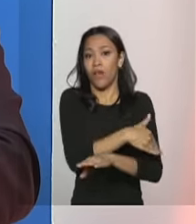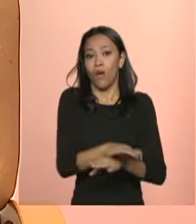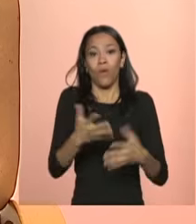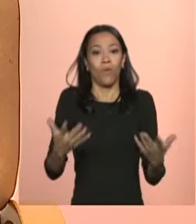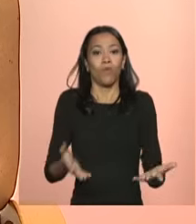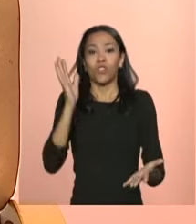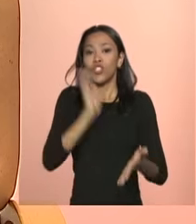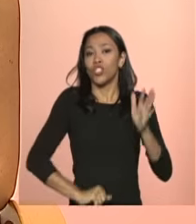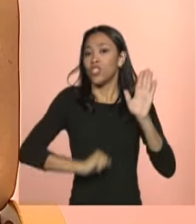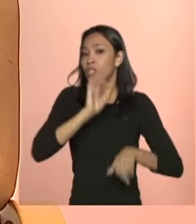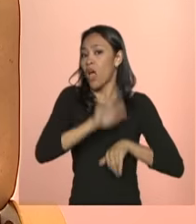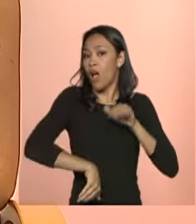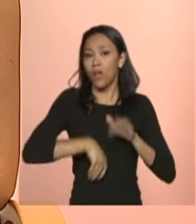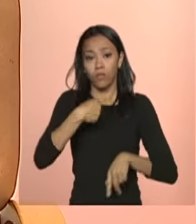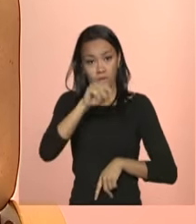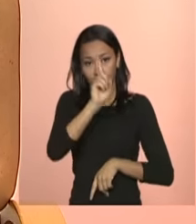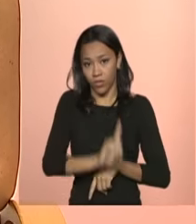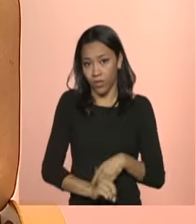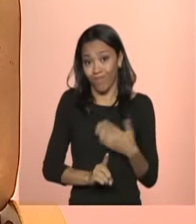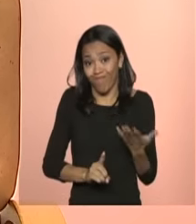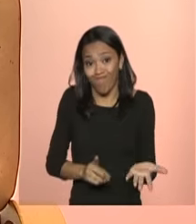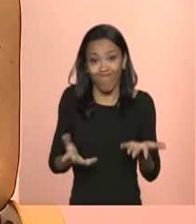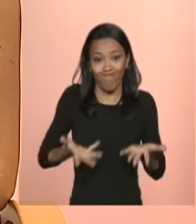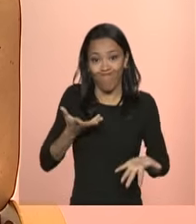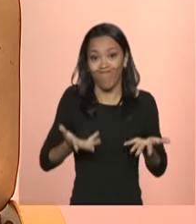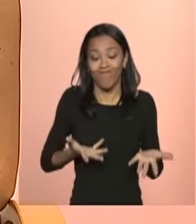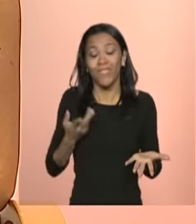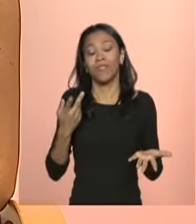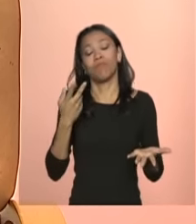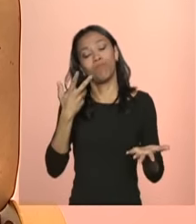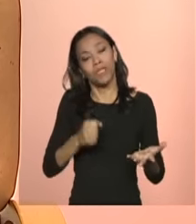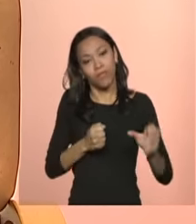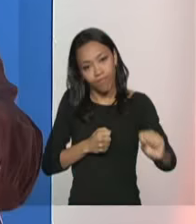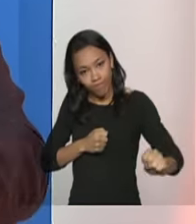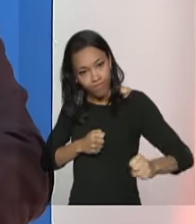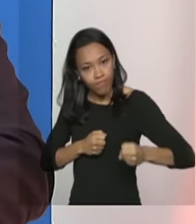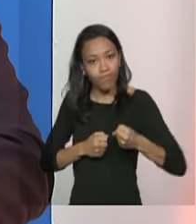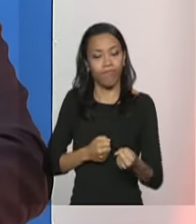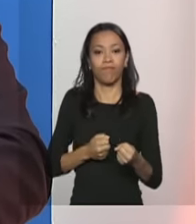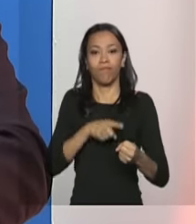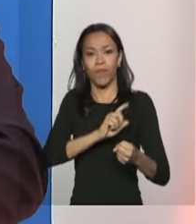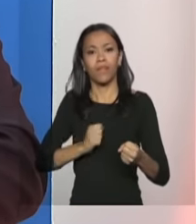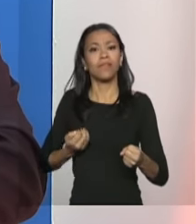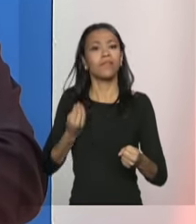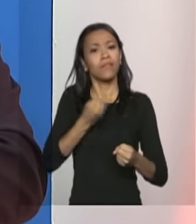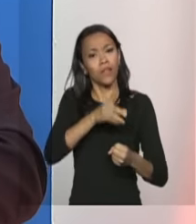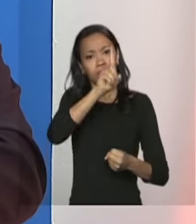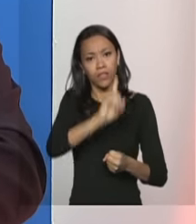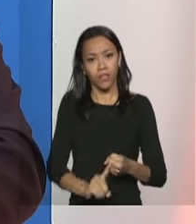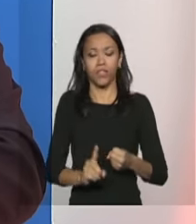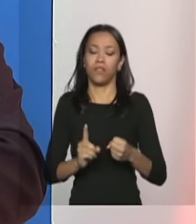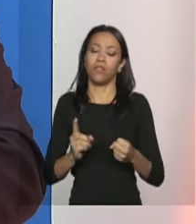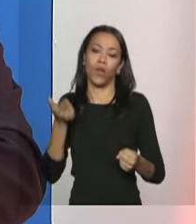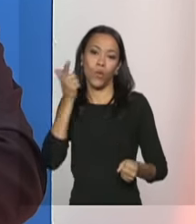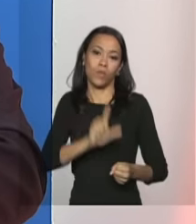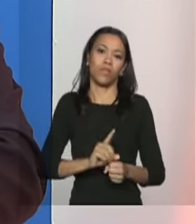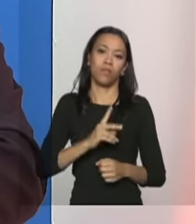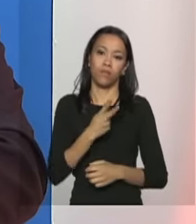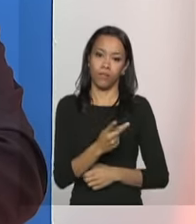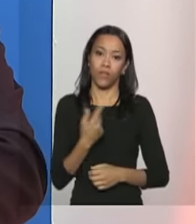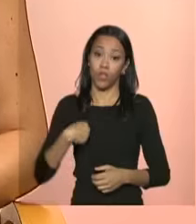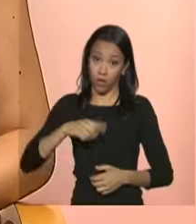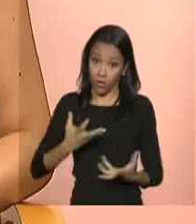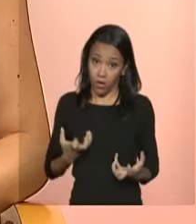violados como prioridade exatamente para tratar essa equidade de forma a alcançar mesmo essa cidadania que a gente busca